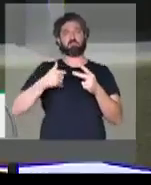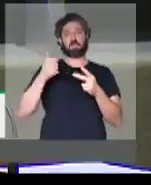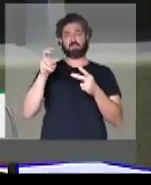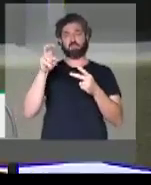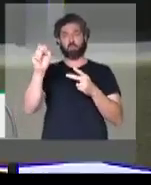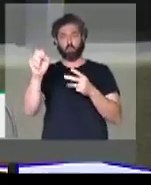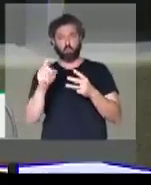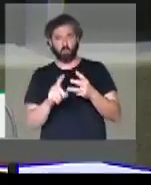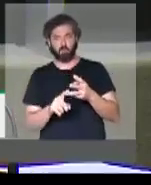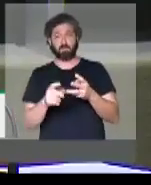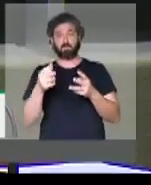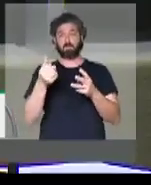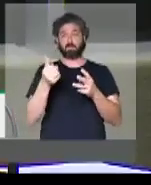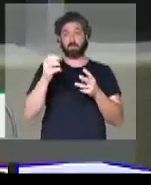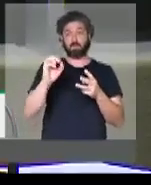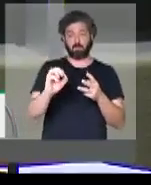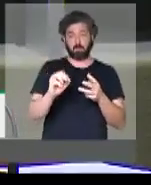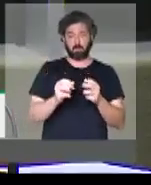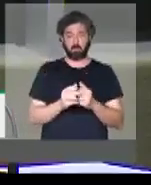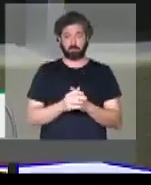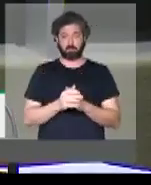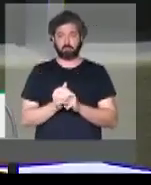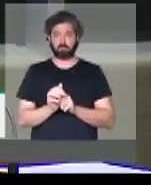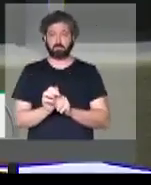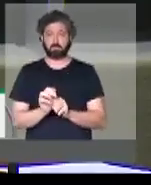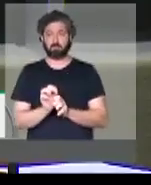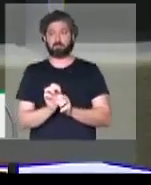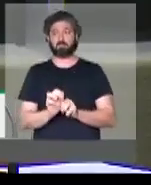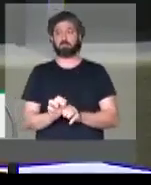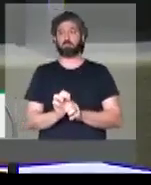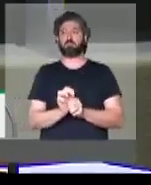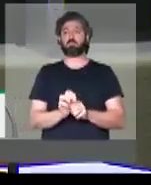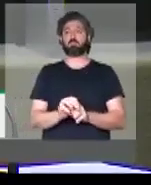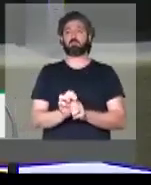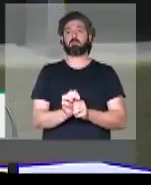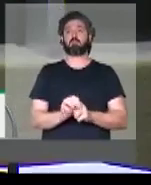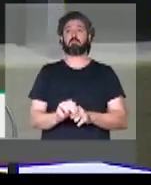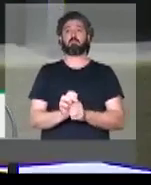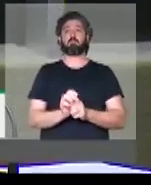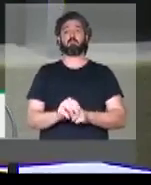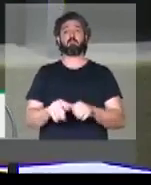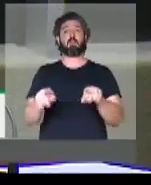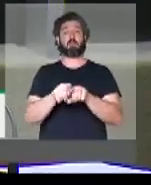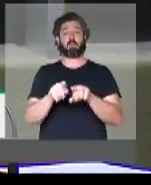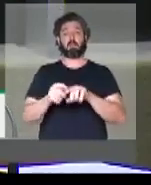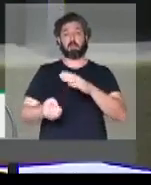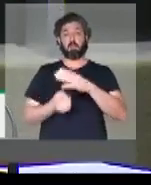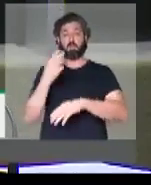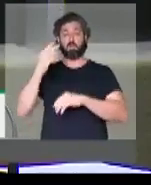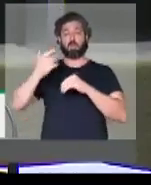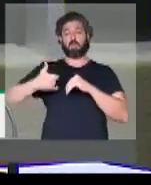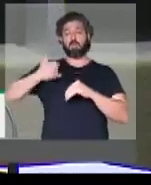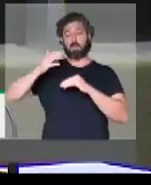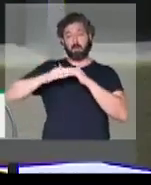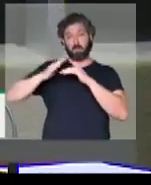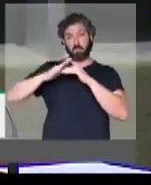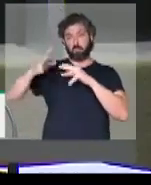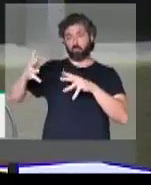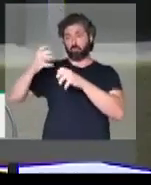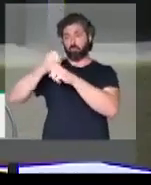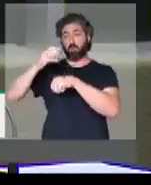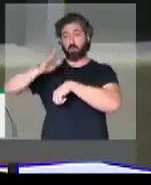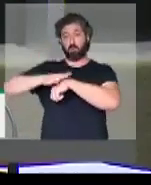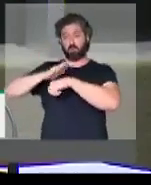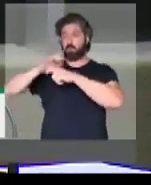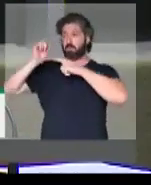de 58 e de 60 anos. E além da criação de uma idade mínima, que somada